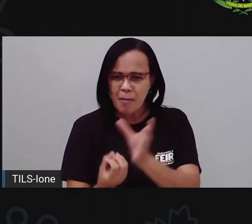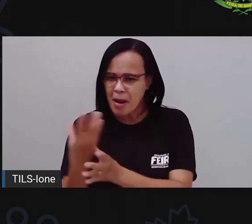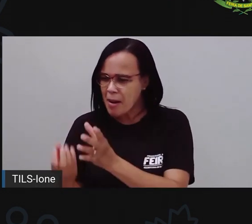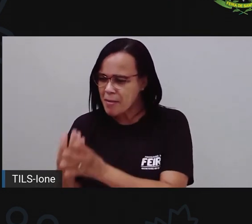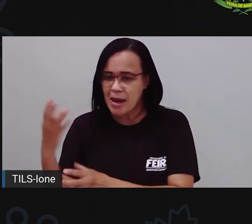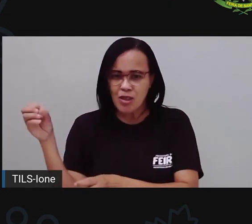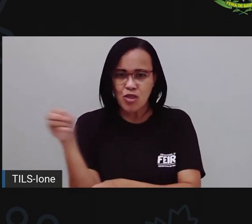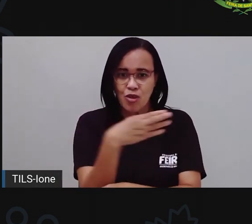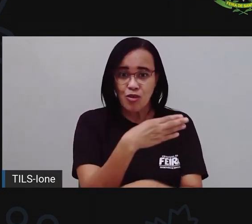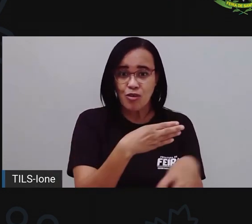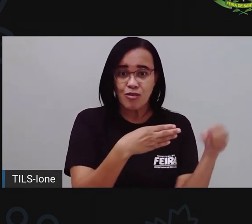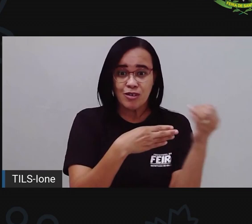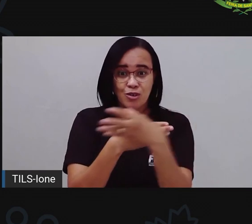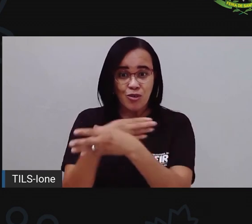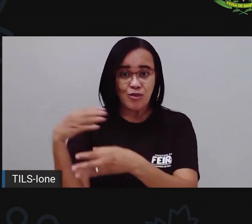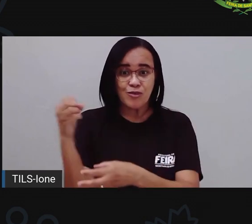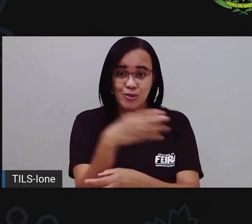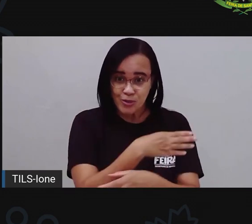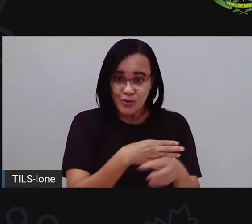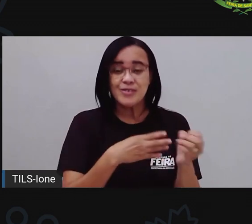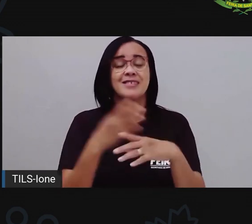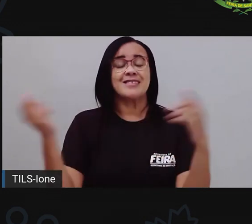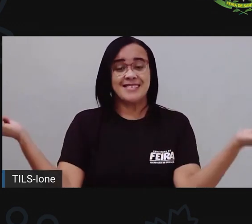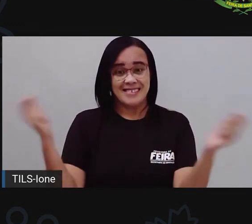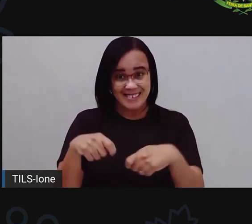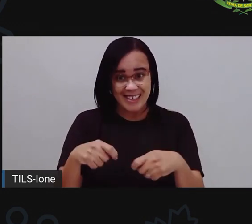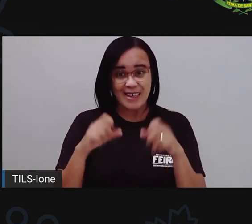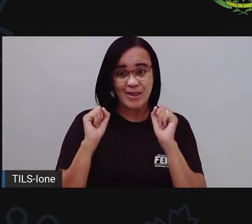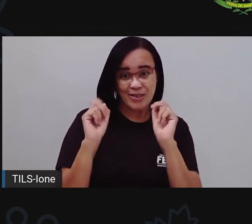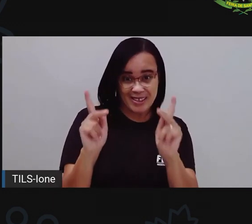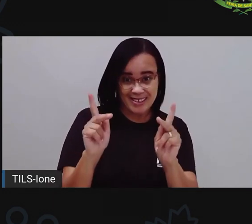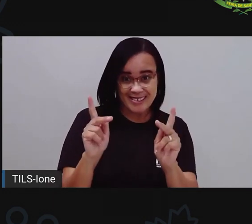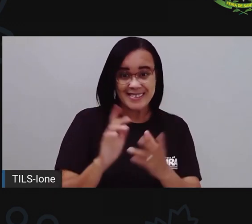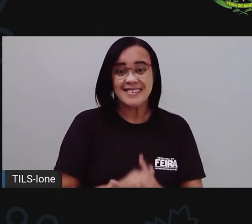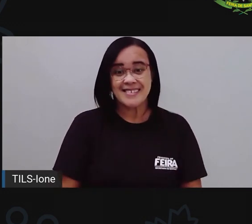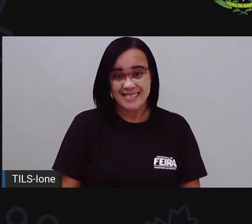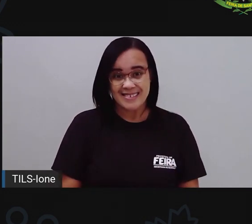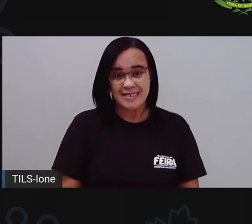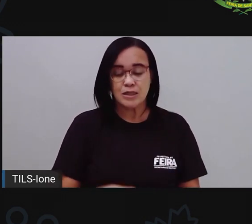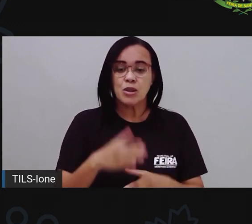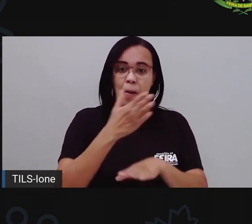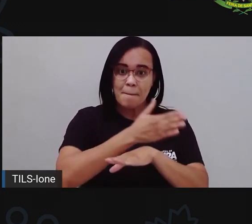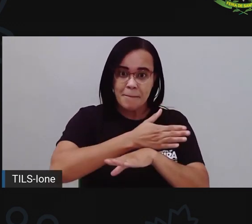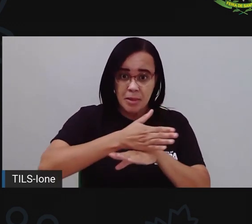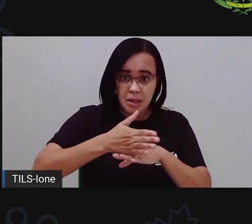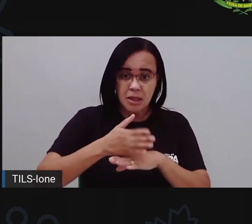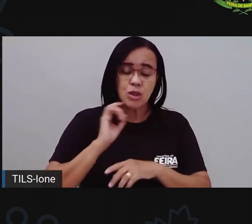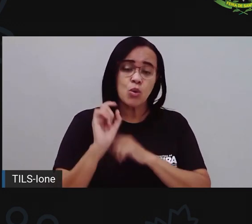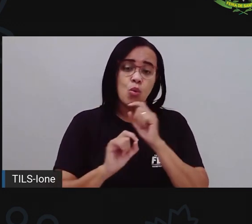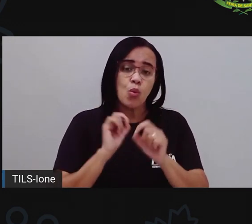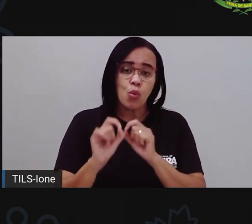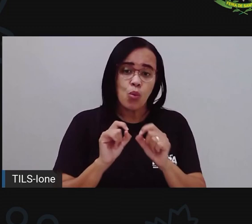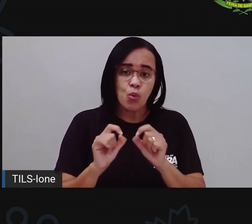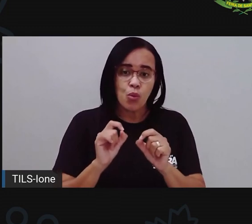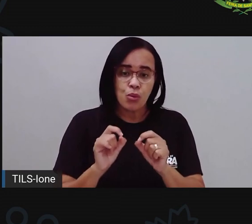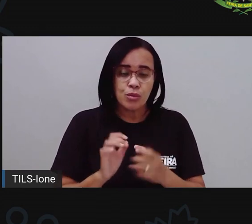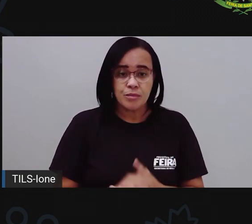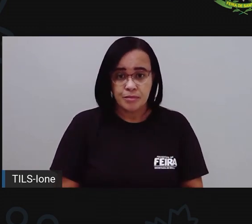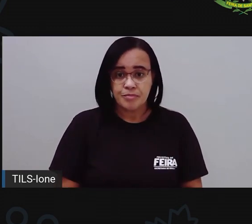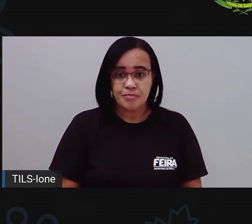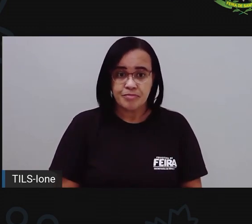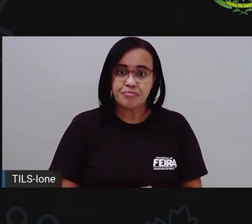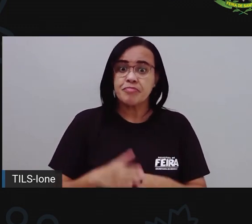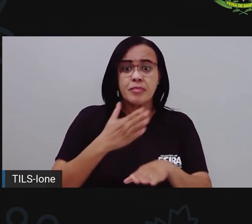experimentar novas cores aí, tá certo? E aí o branco, antes da gente ir embora. O branco, ele serve